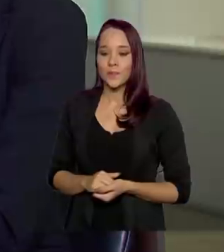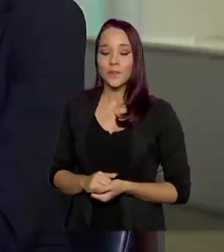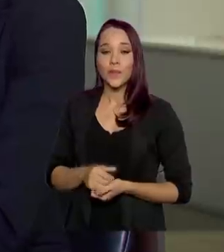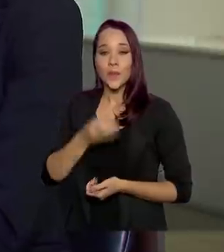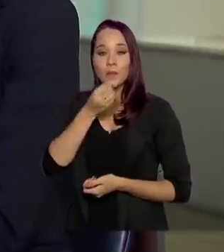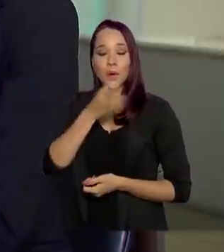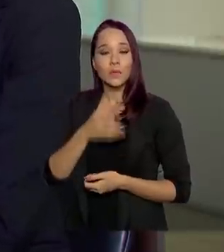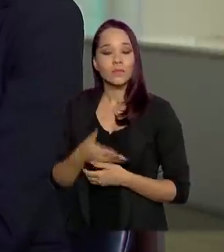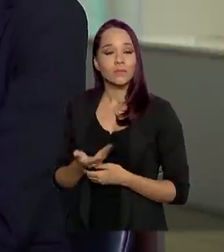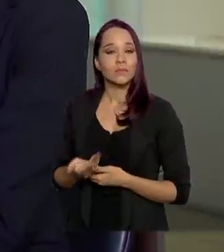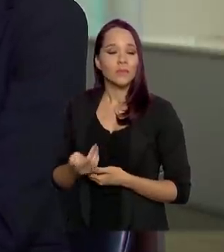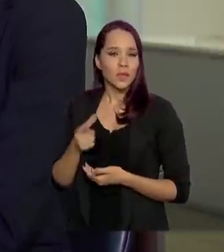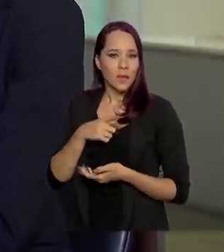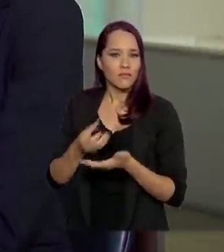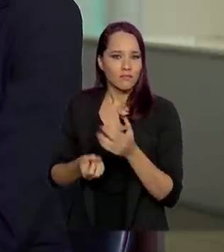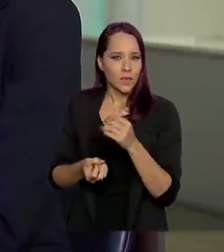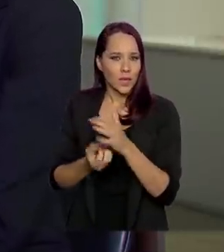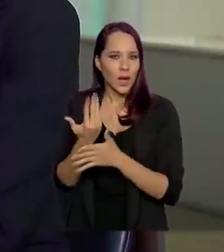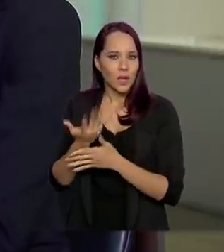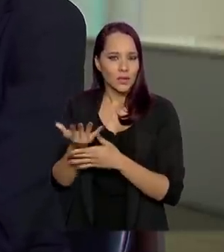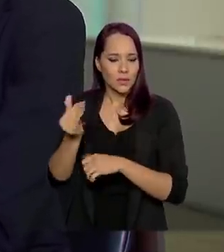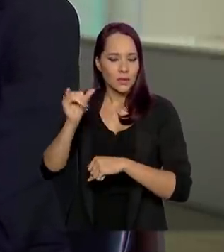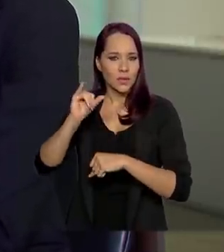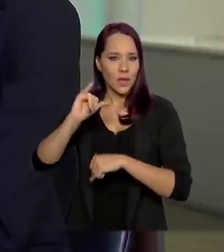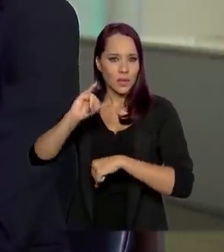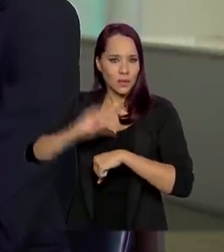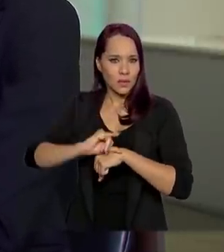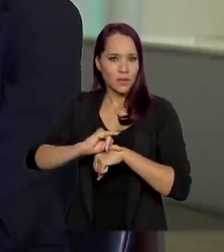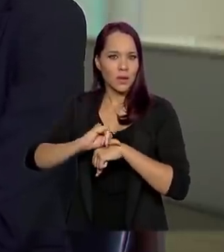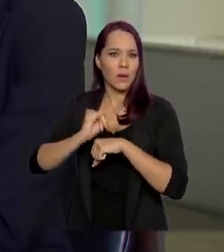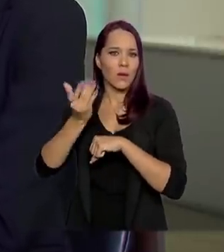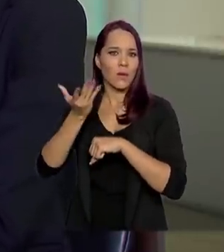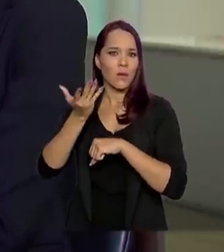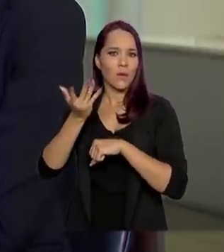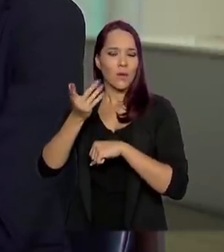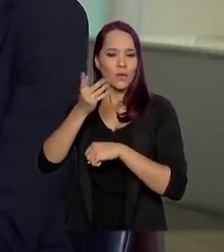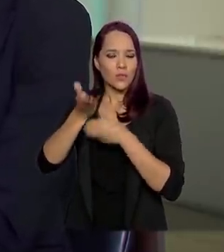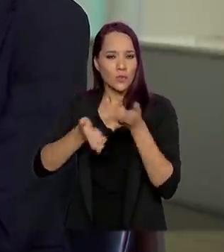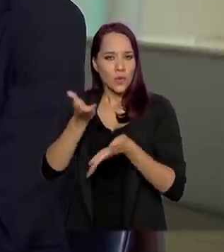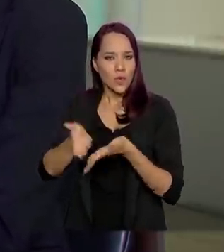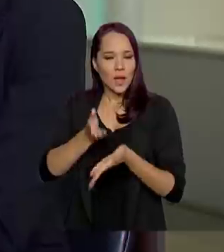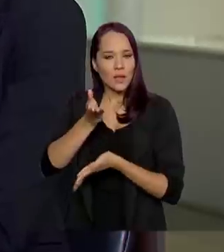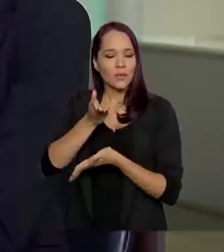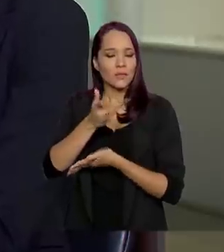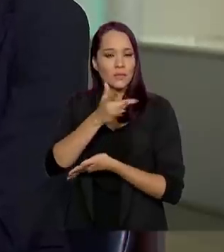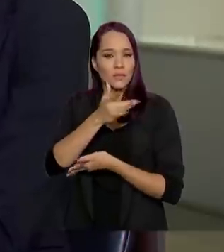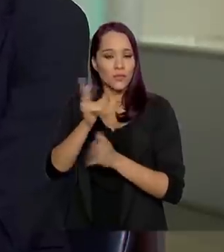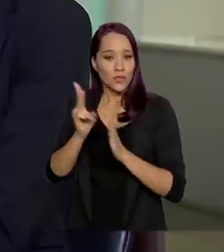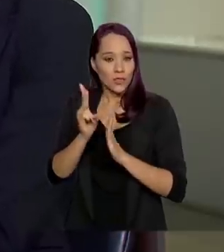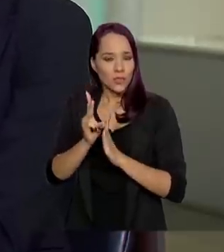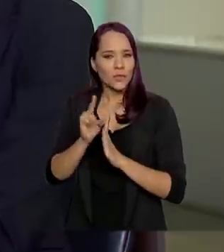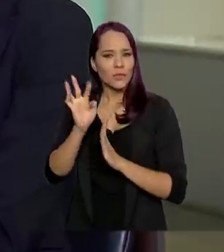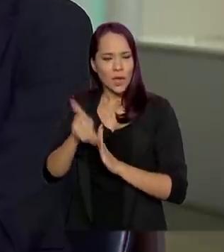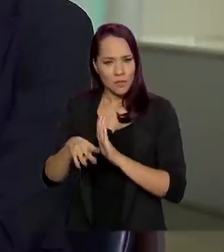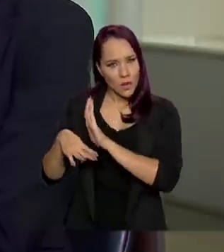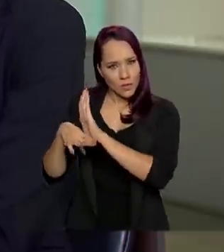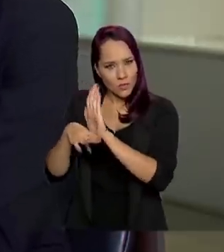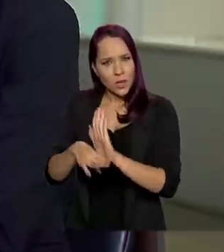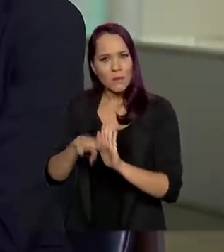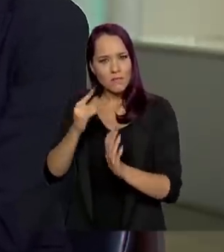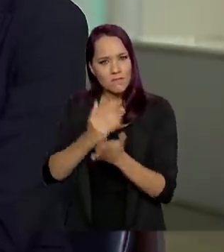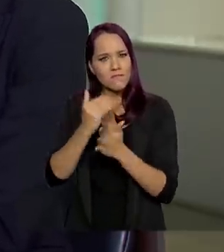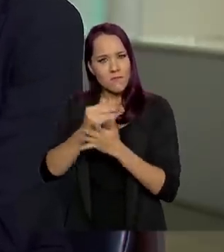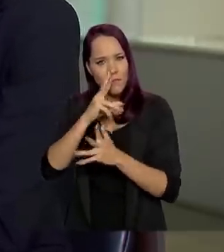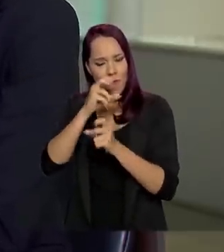recentemente foram criadas as unidades de atenção primária indígena. Elas servem, então, para fortalecer esse atendimento da